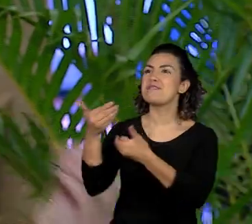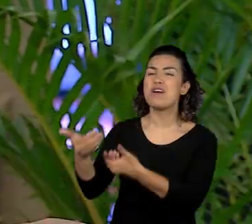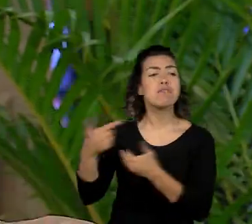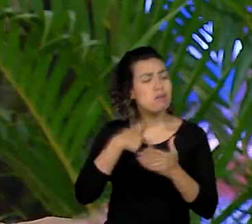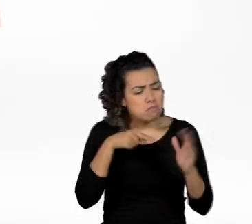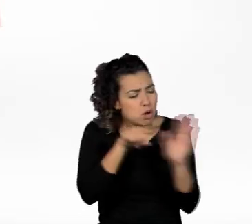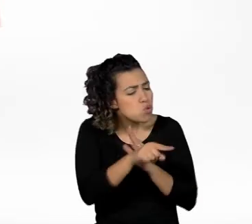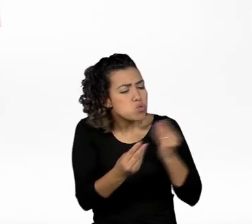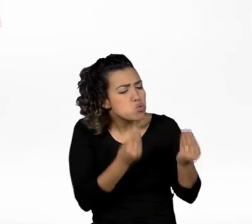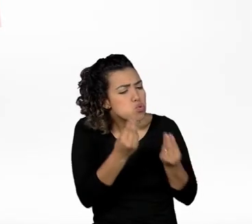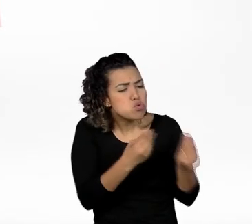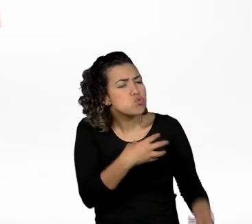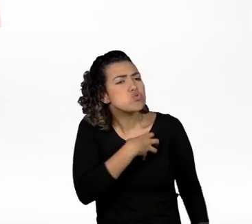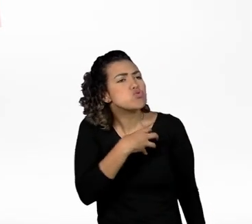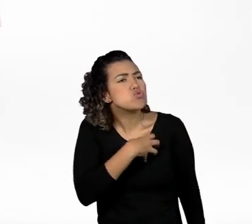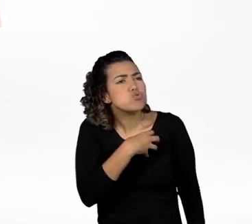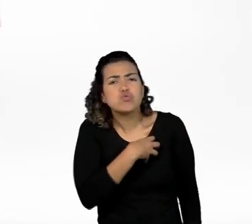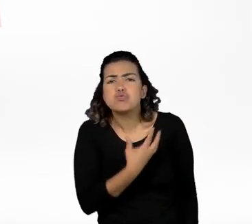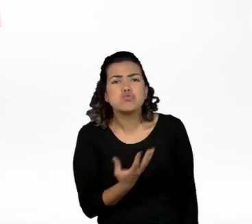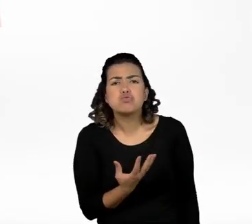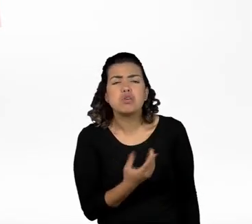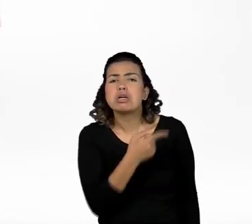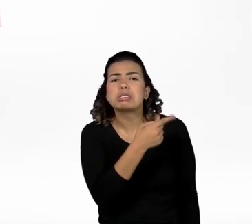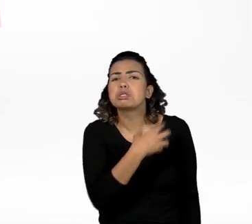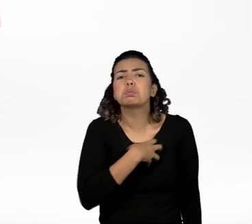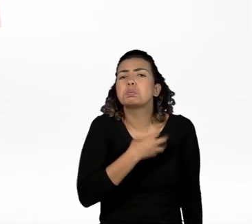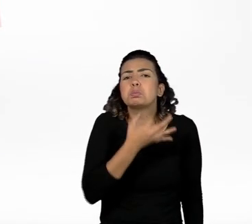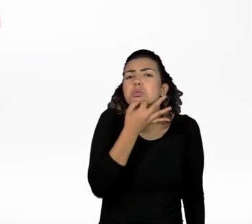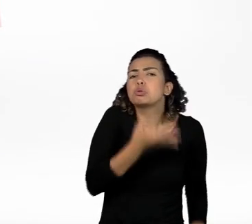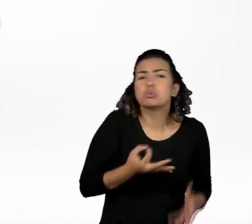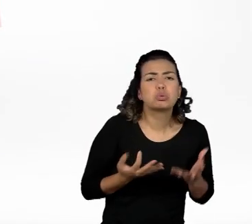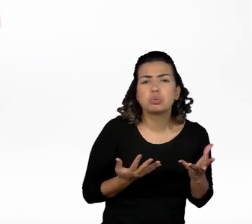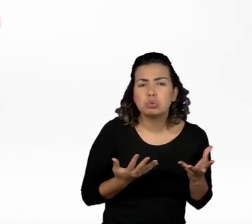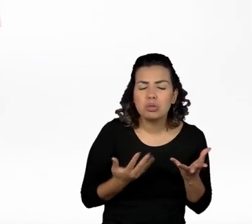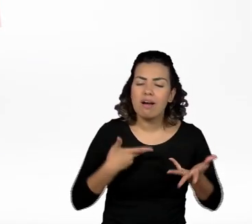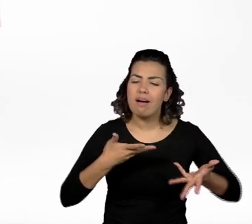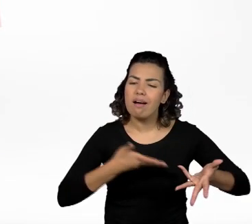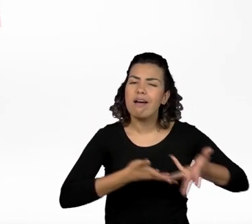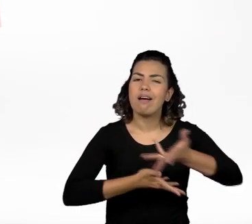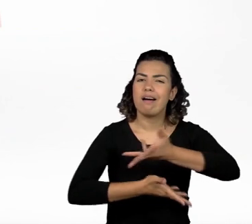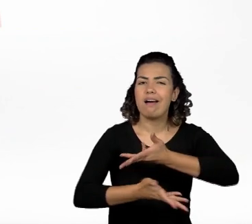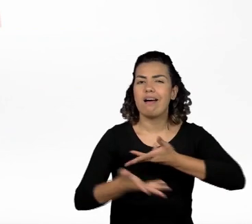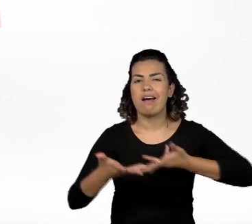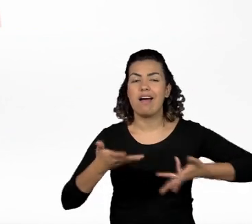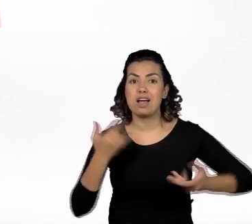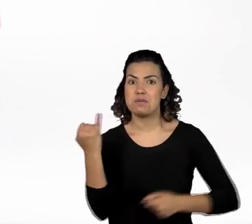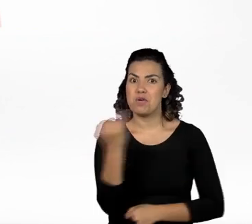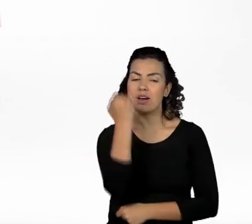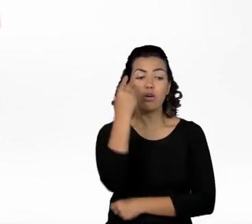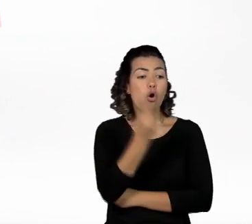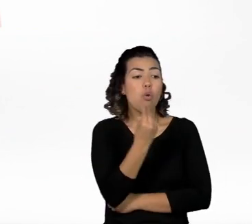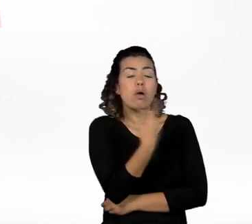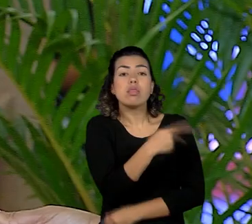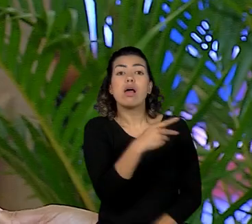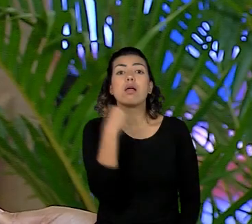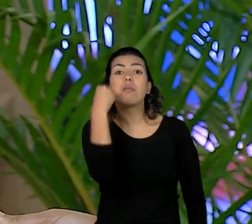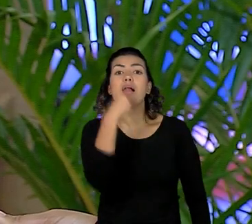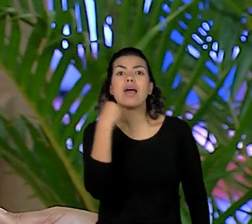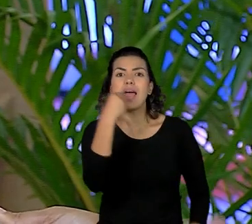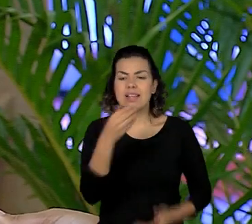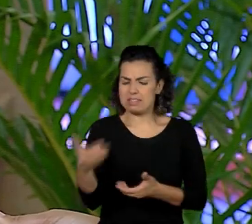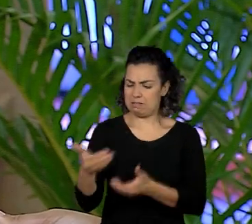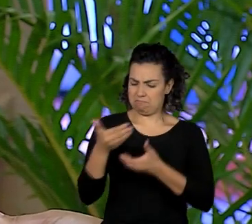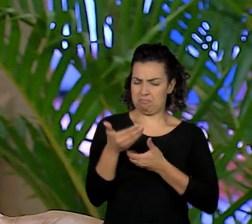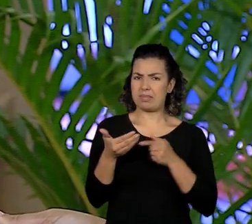como é que foi a visita, o ela achou do projeto e tal. Pra gente ter uma noção de como que é essa vivência da criança com boneco